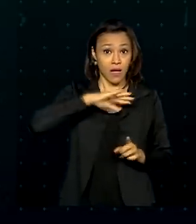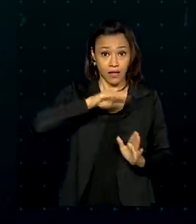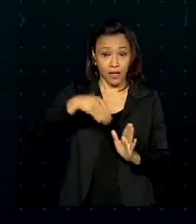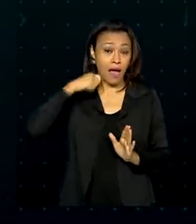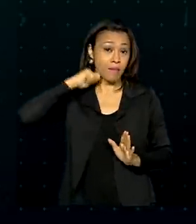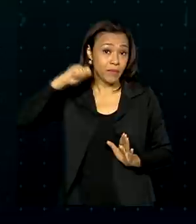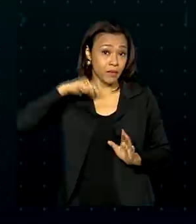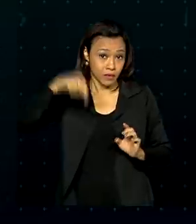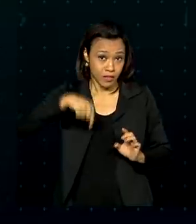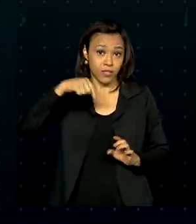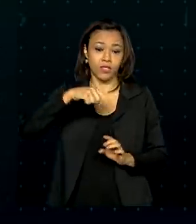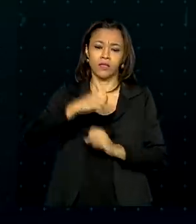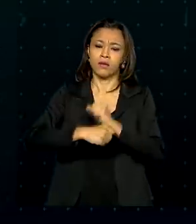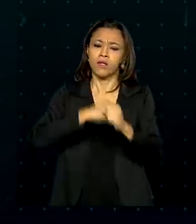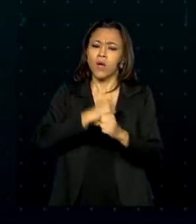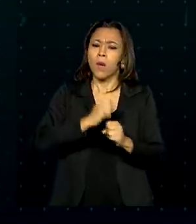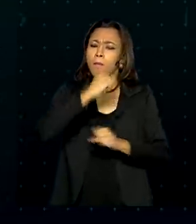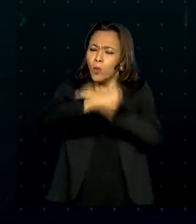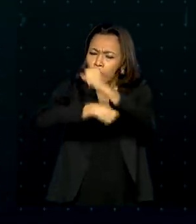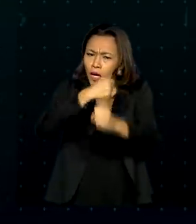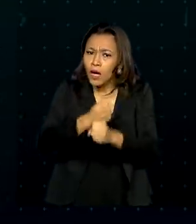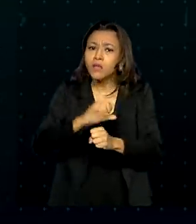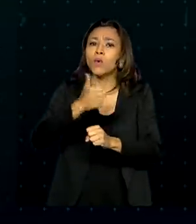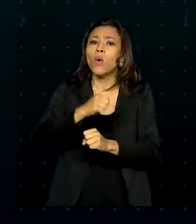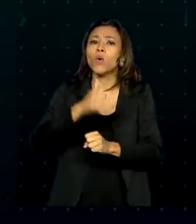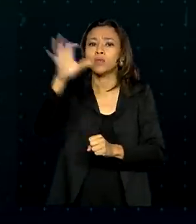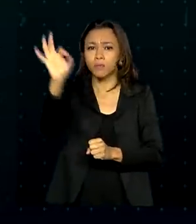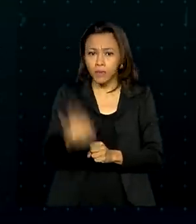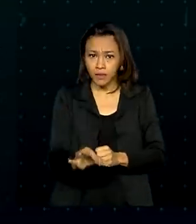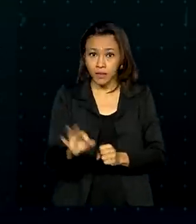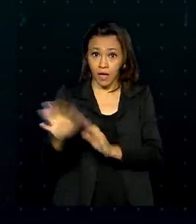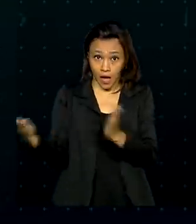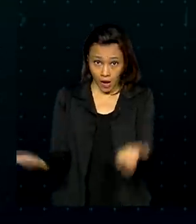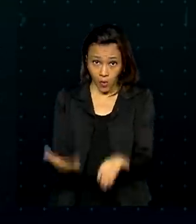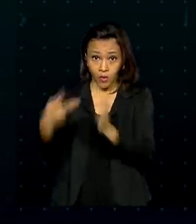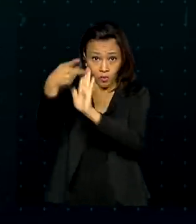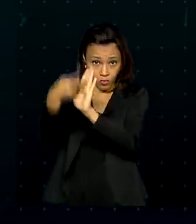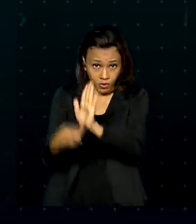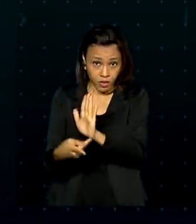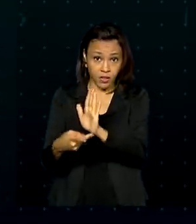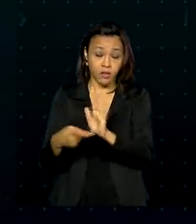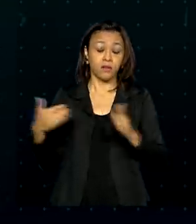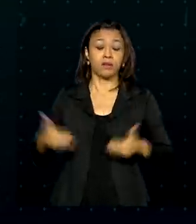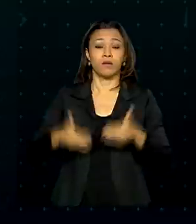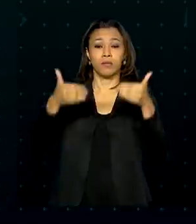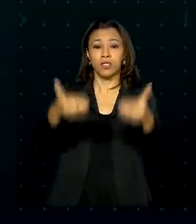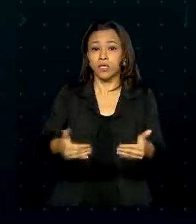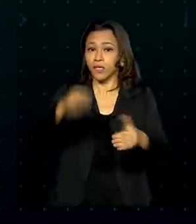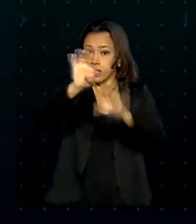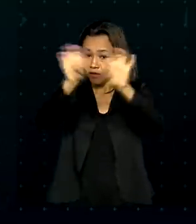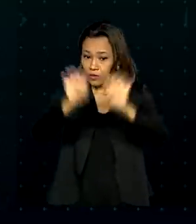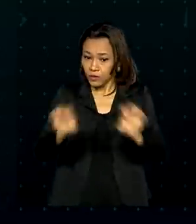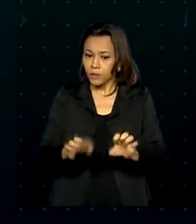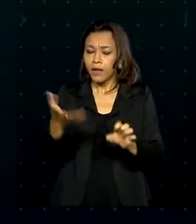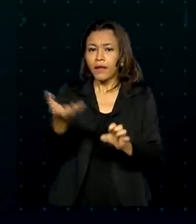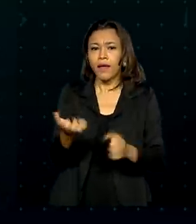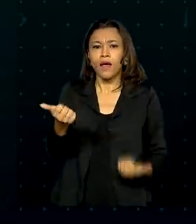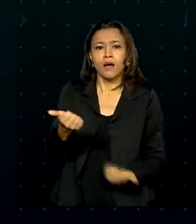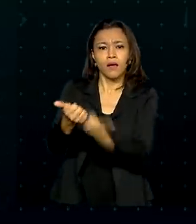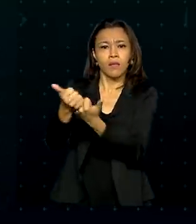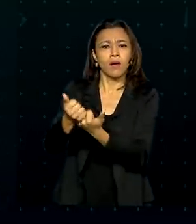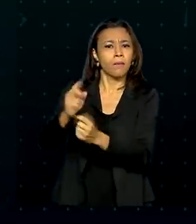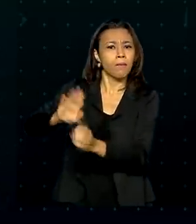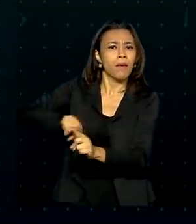a cabotagem tem crescido em média 11%. Com o projeto, o Ministério da Infraestrutura pretende aumentar em